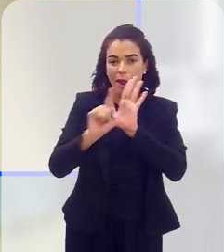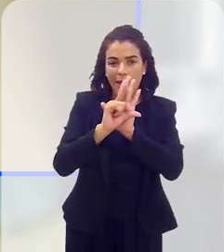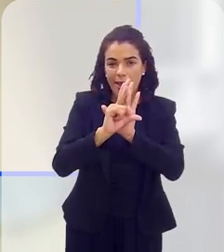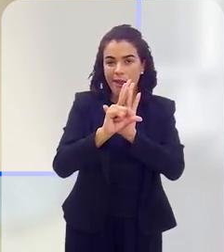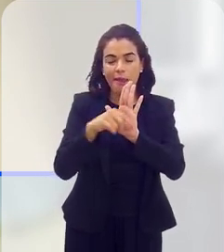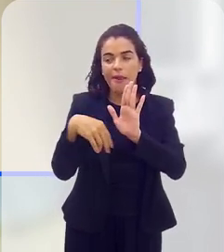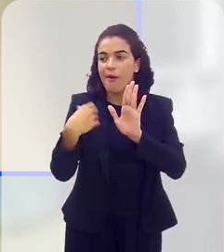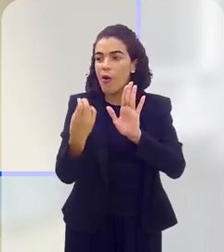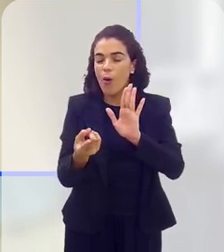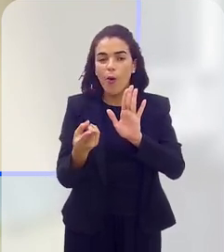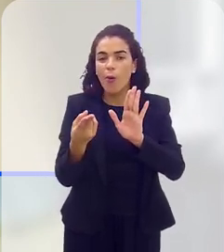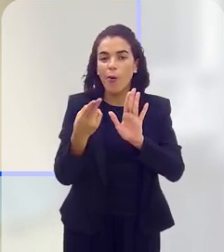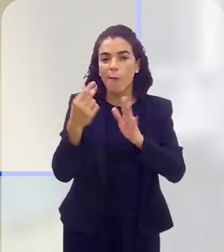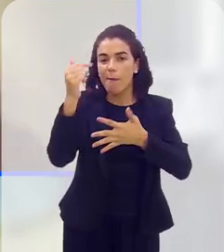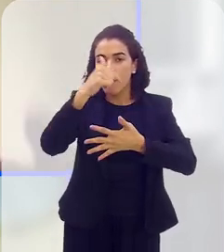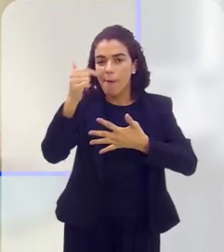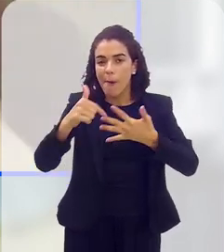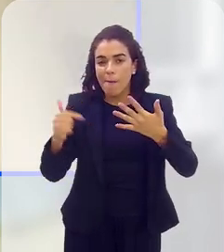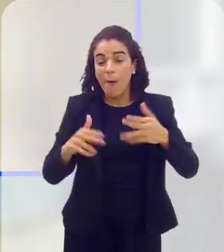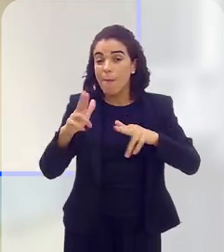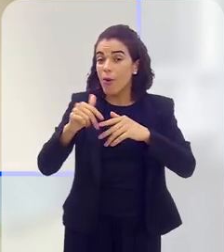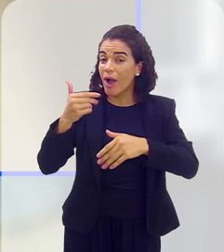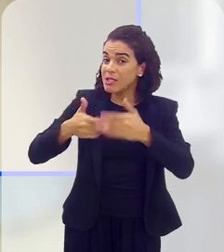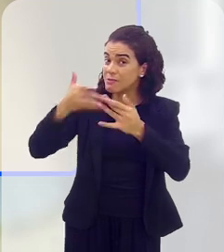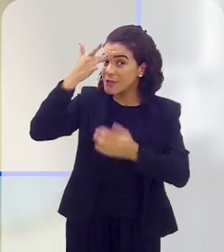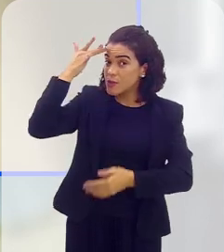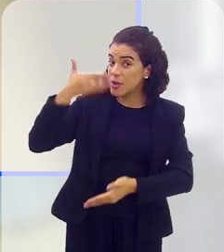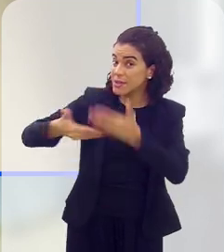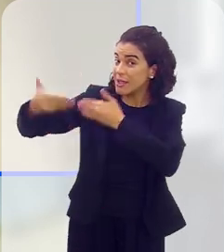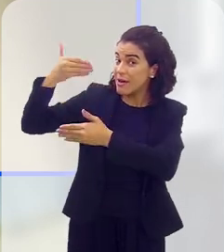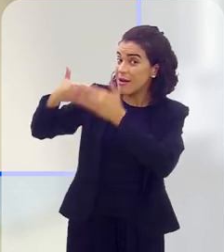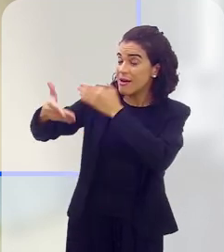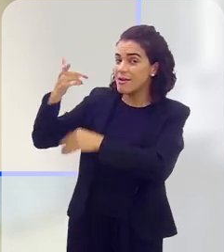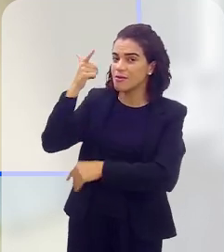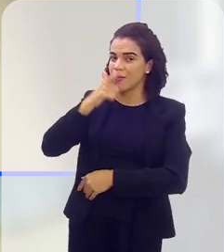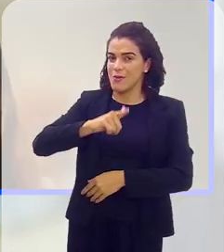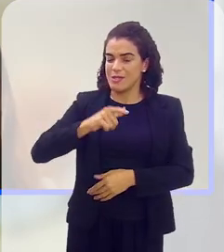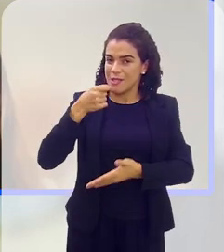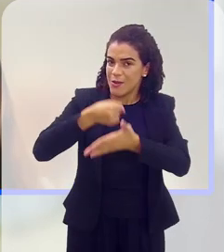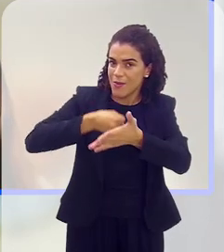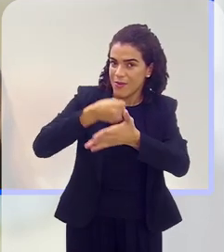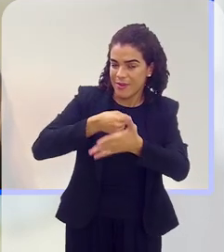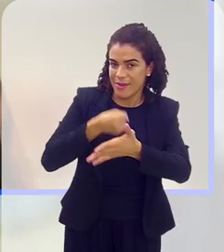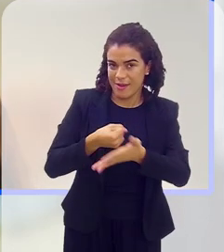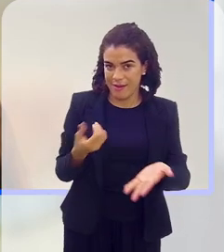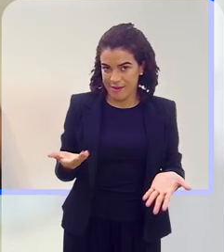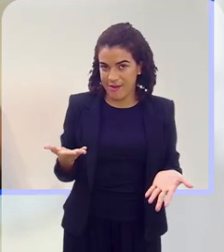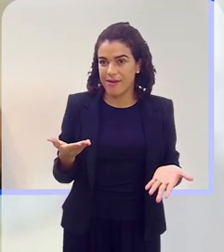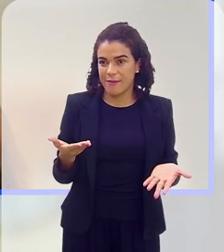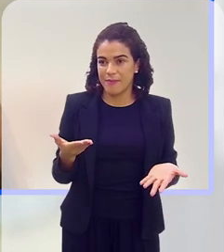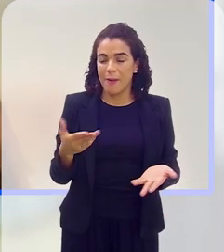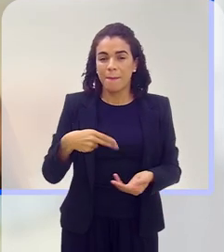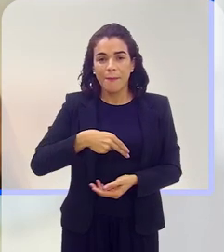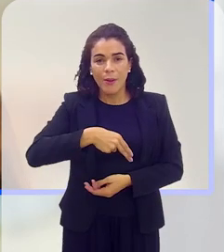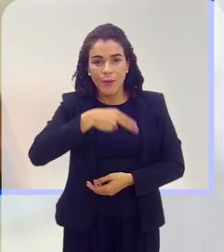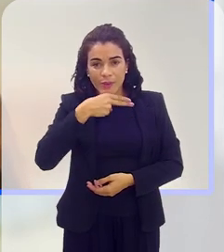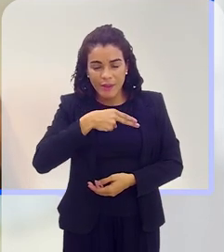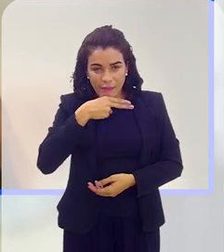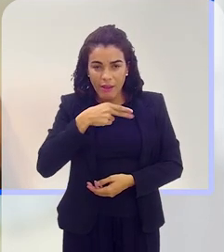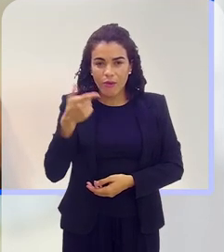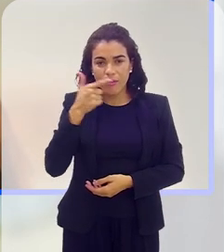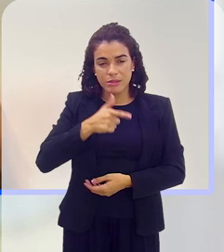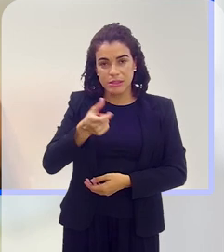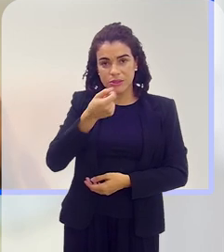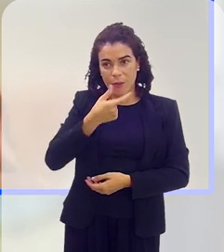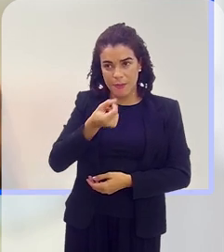por uma lei, por algum benefício, por conta de pessoas que estiveram ali lutando. E eu, independente que o meu neto esteja